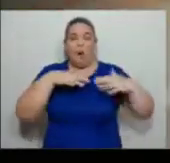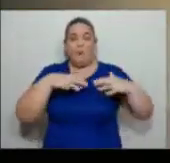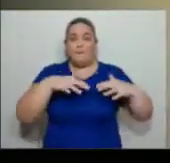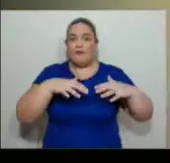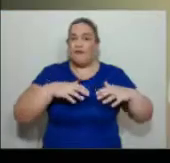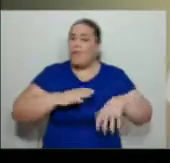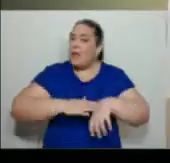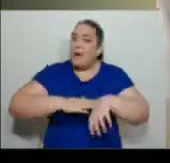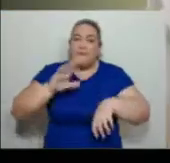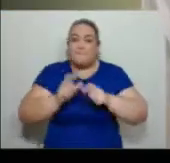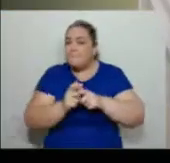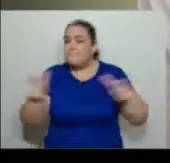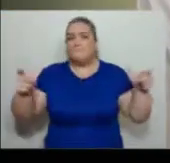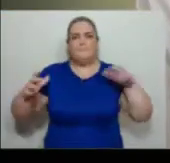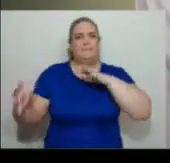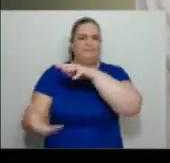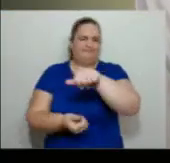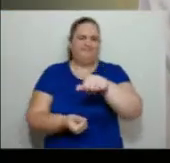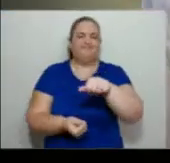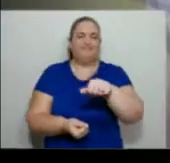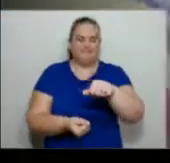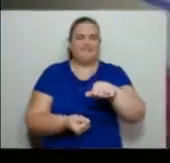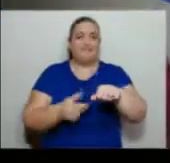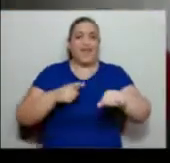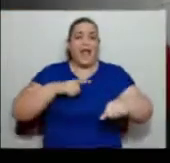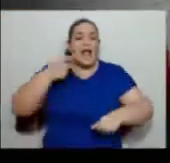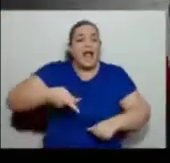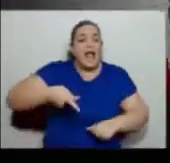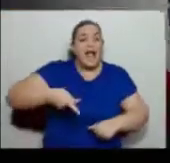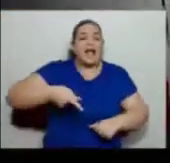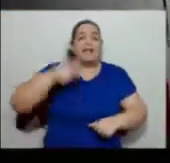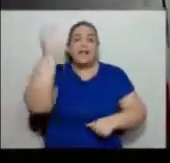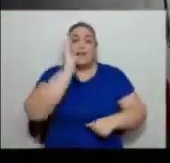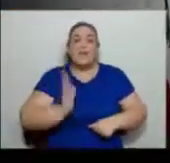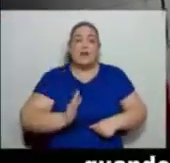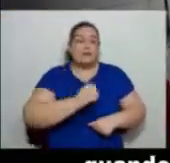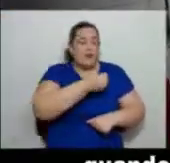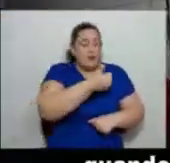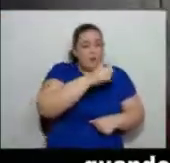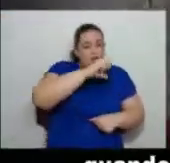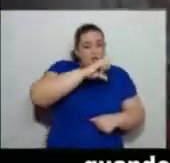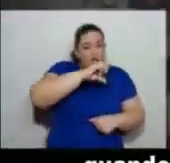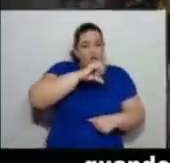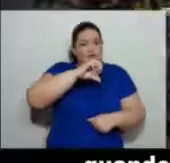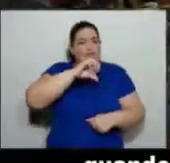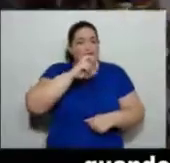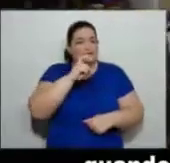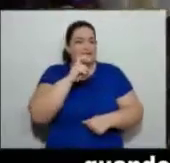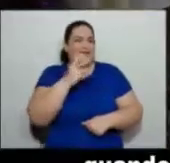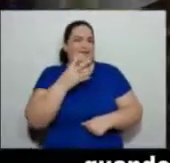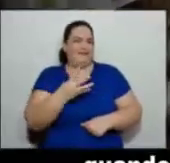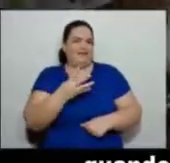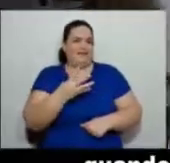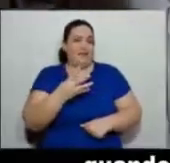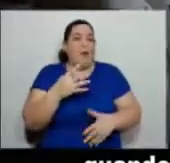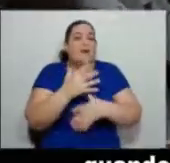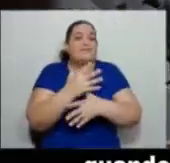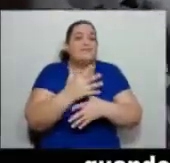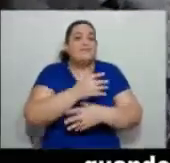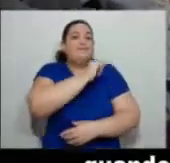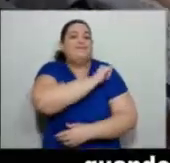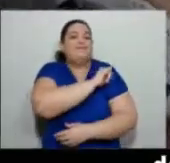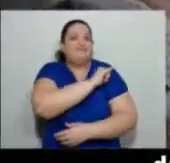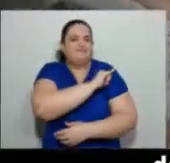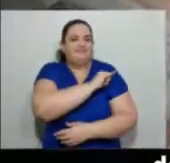mundo. A APAI está presente no país desde 1954, quando surgiu no Rio de Janeiro, com a